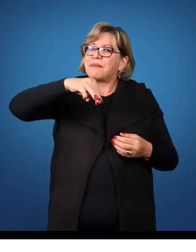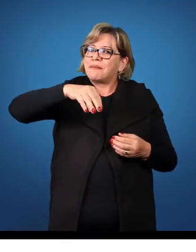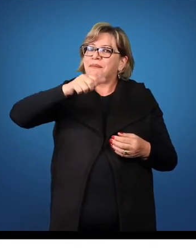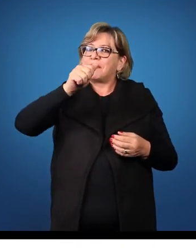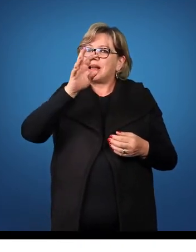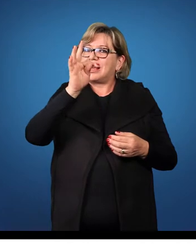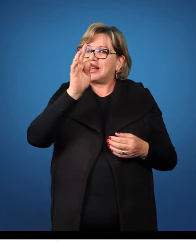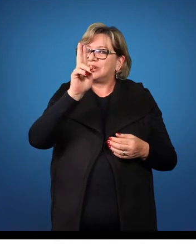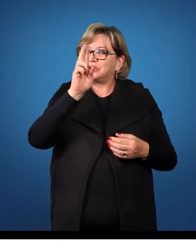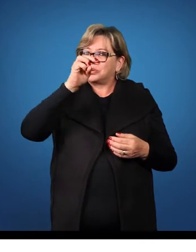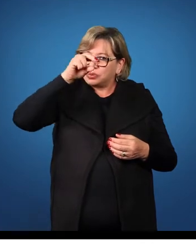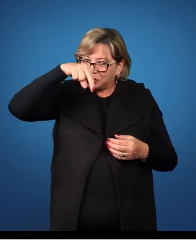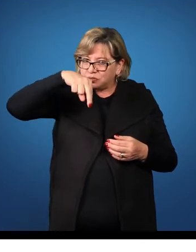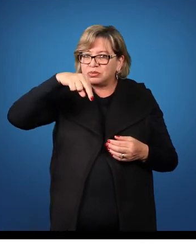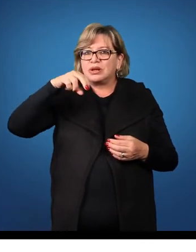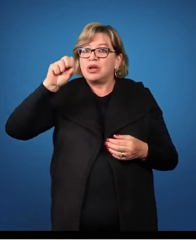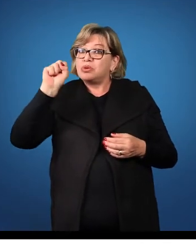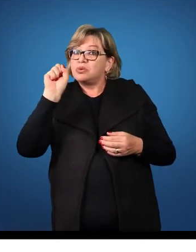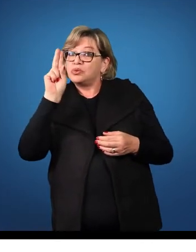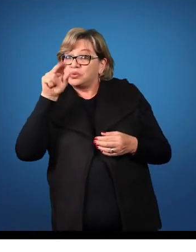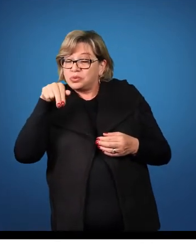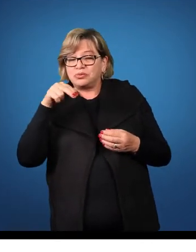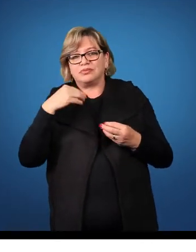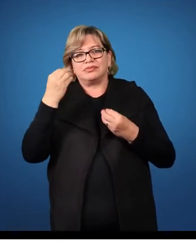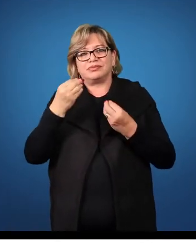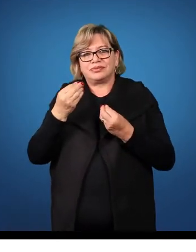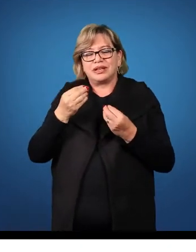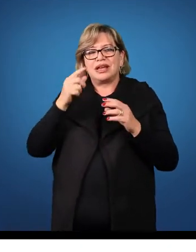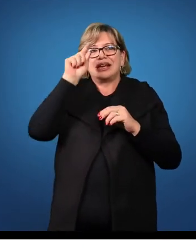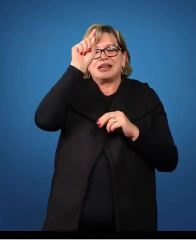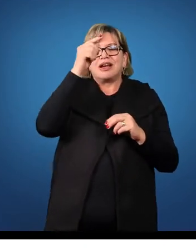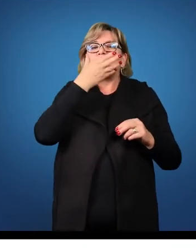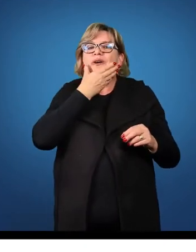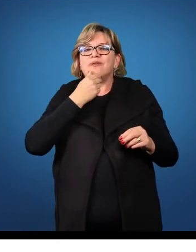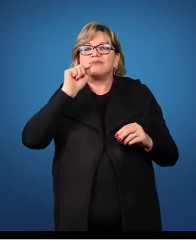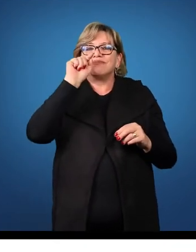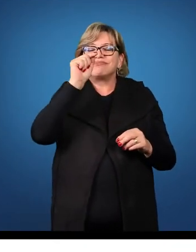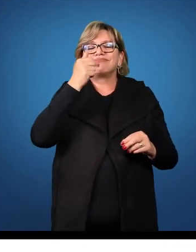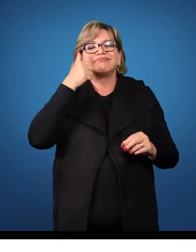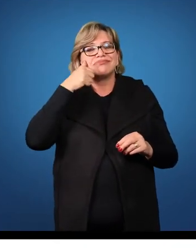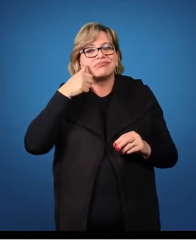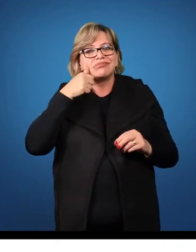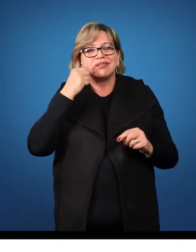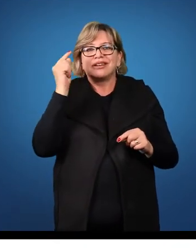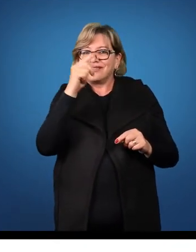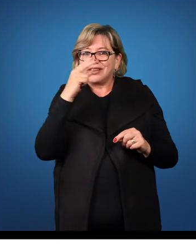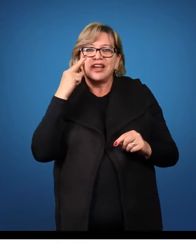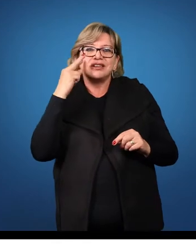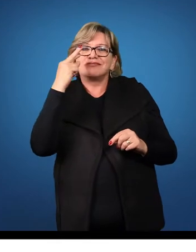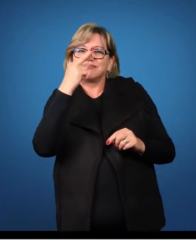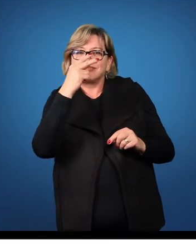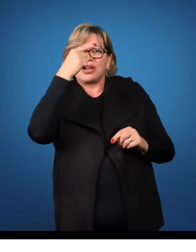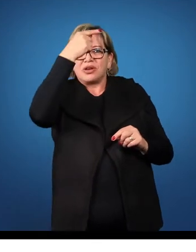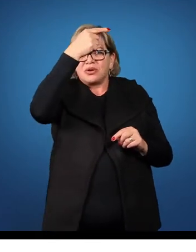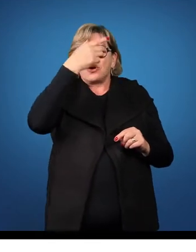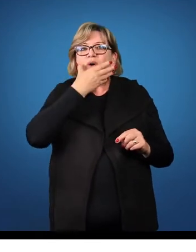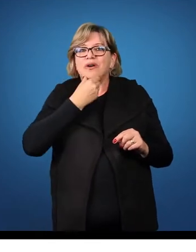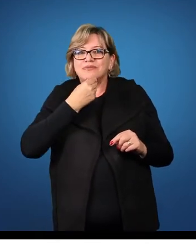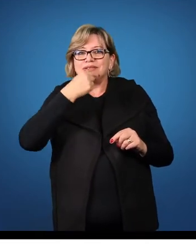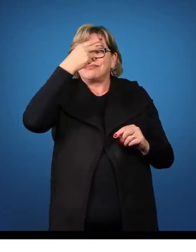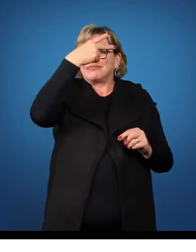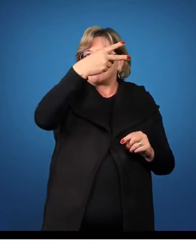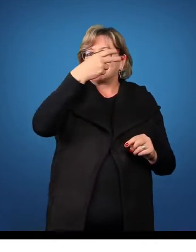Então o masculino usaria essa forma, o masculino essa forma e o neutro usaria essa forma.